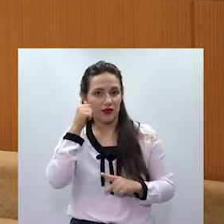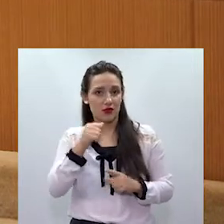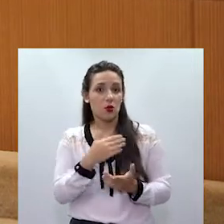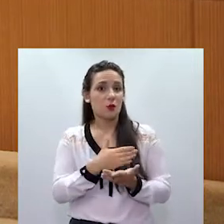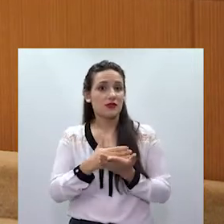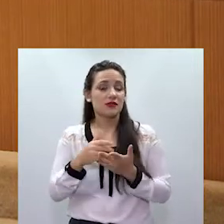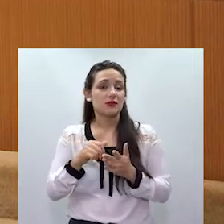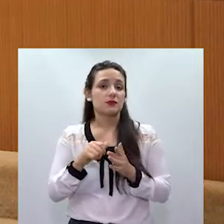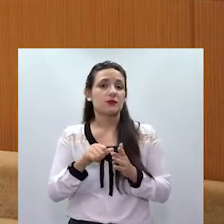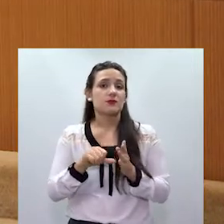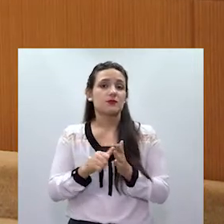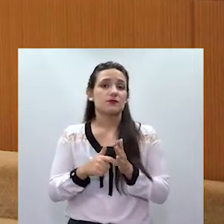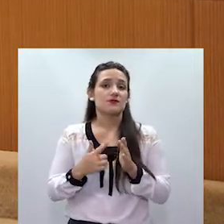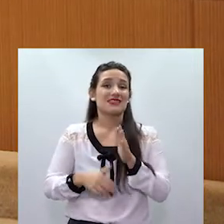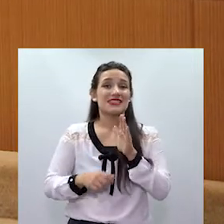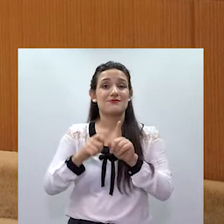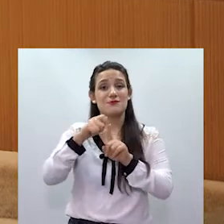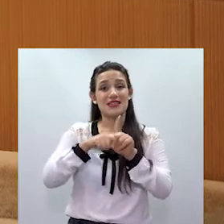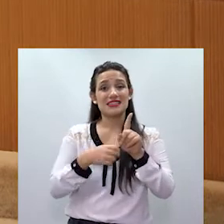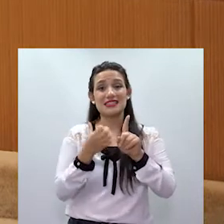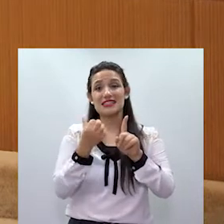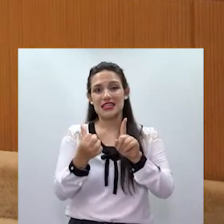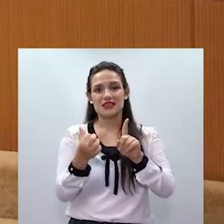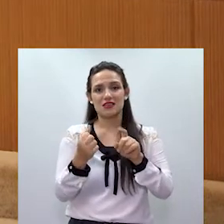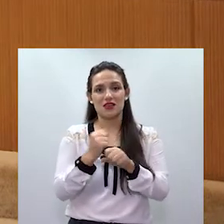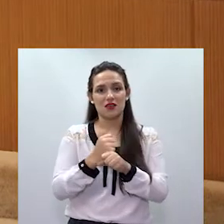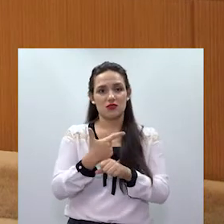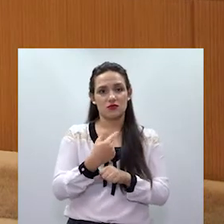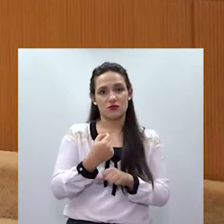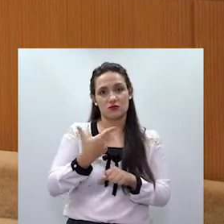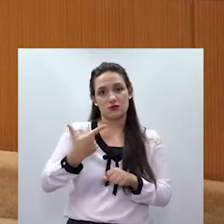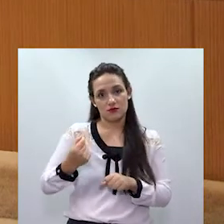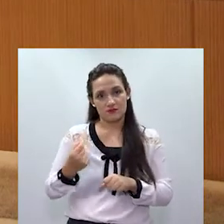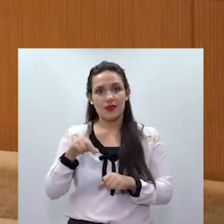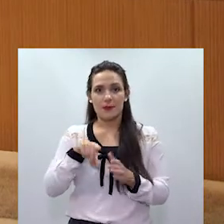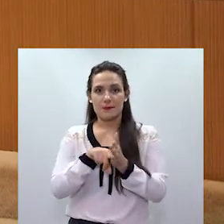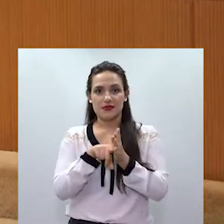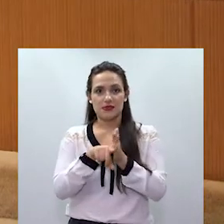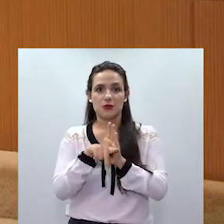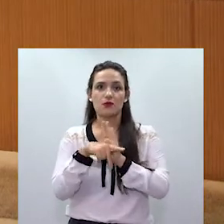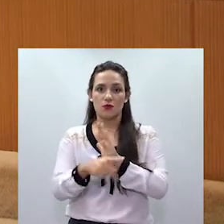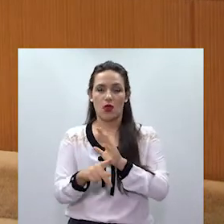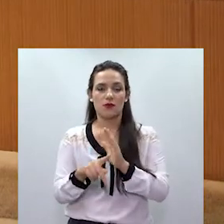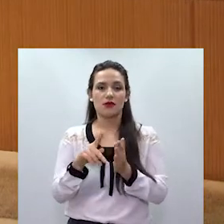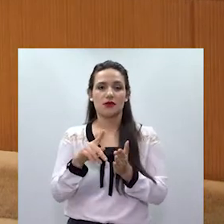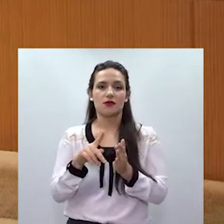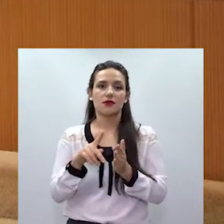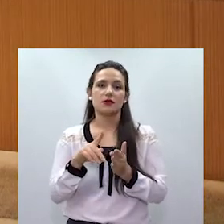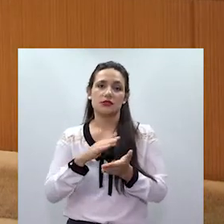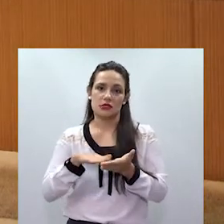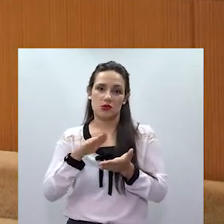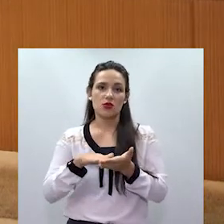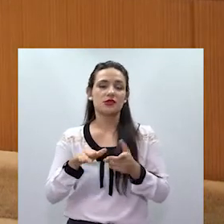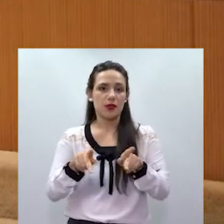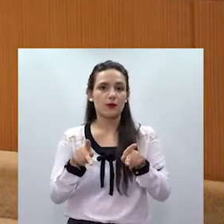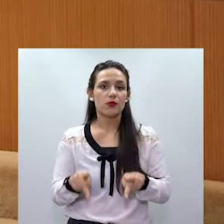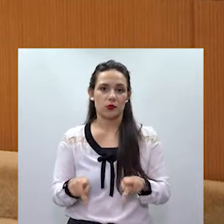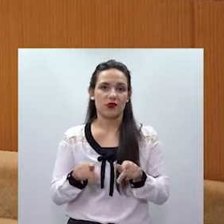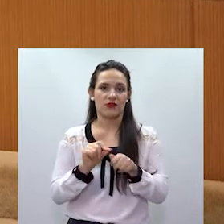primeiros seis meses de 2020, de acordo com o Anuário Brasileiro de Segurança Pública.